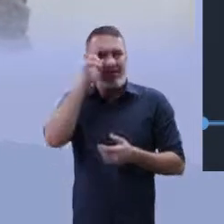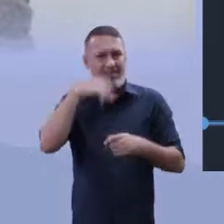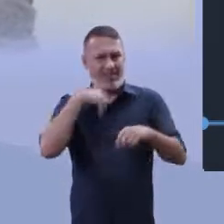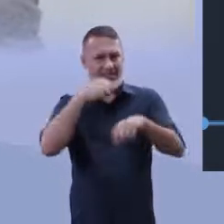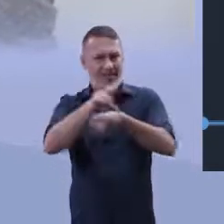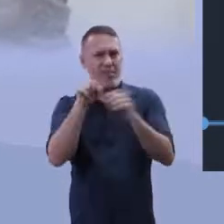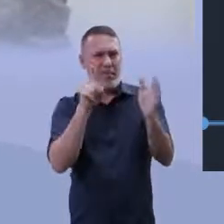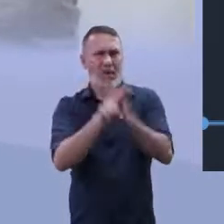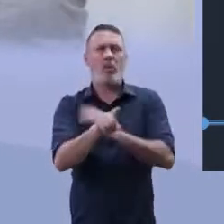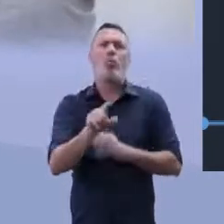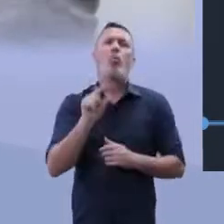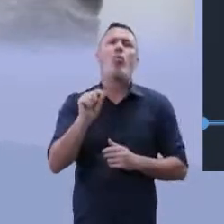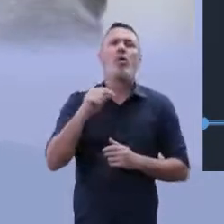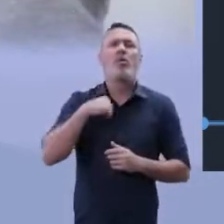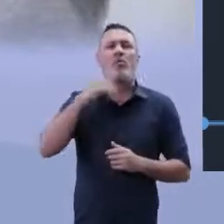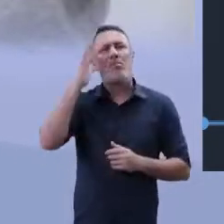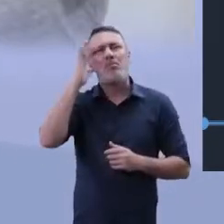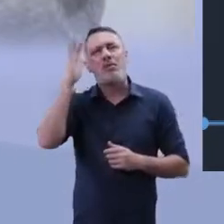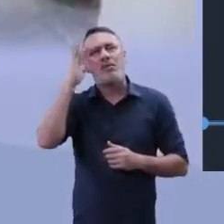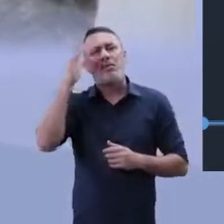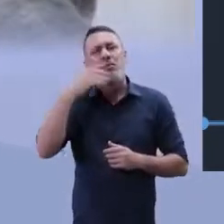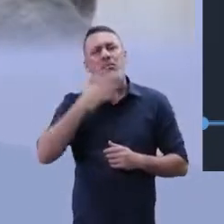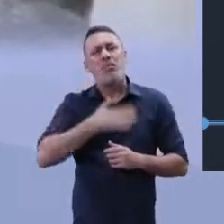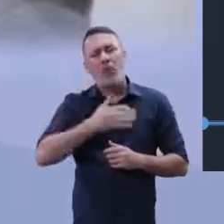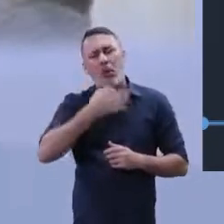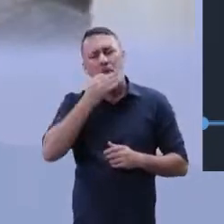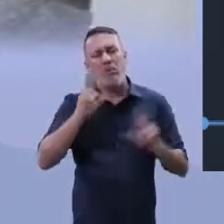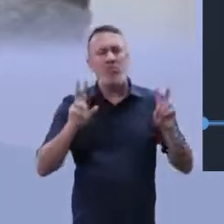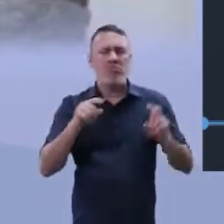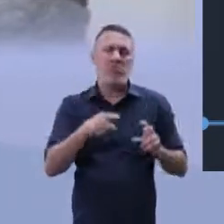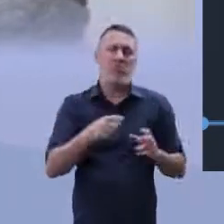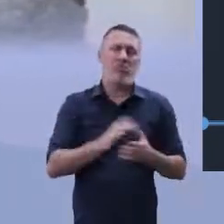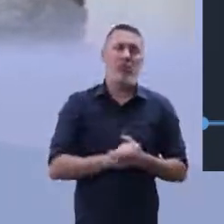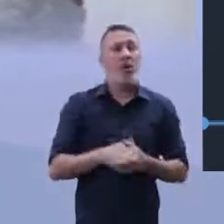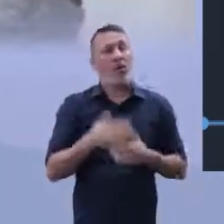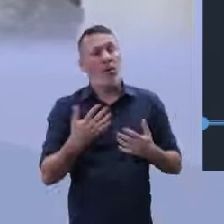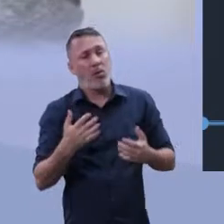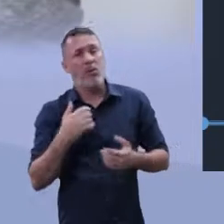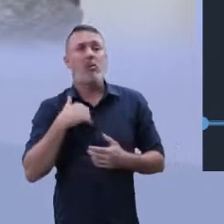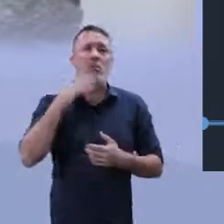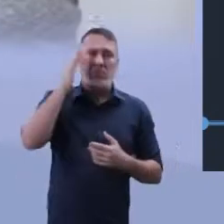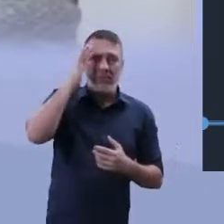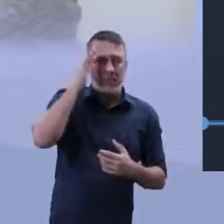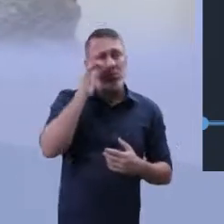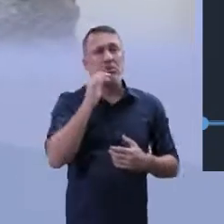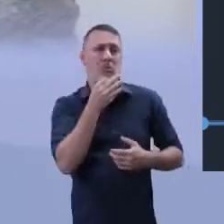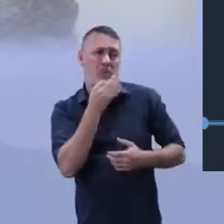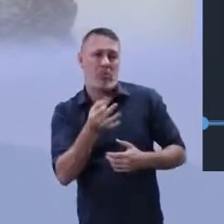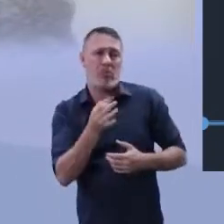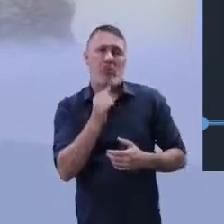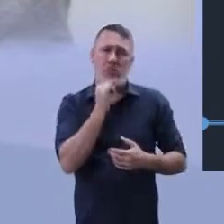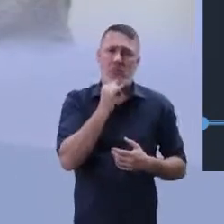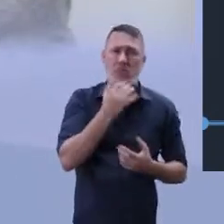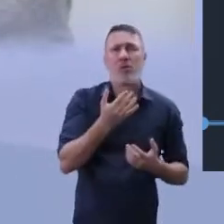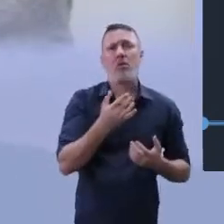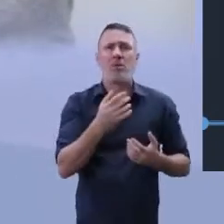Lembra que nós falamos sobre essa pergunta? O eu penso sobre isso? Olha, eu penso sim, professor, que eu conheço muitos